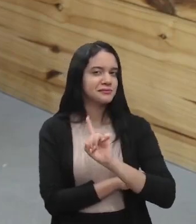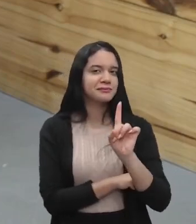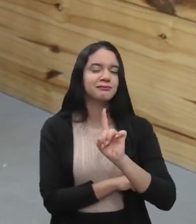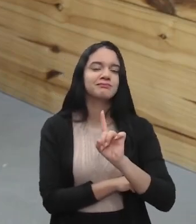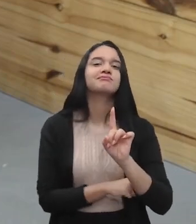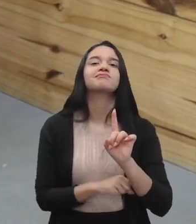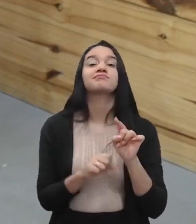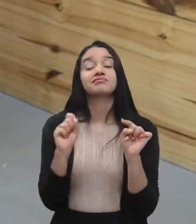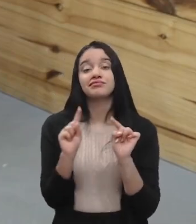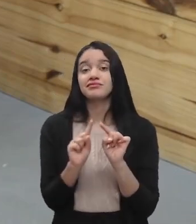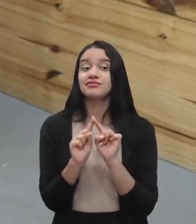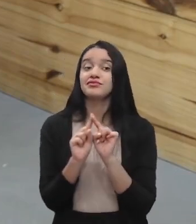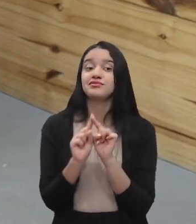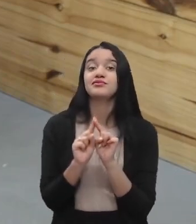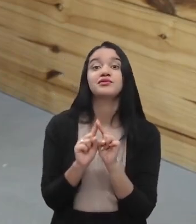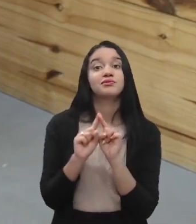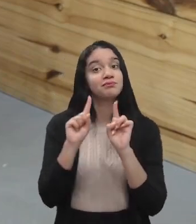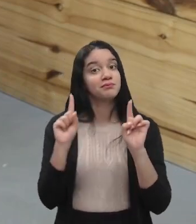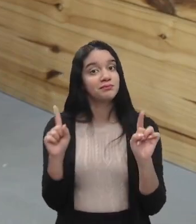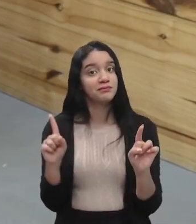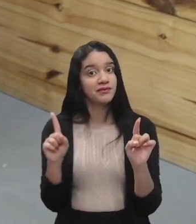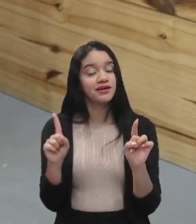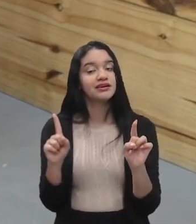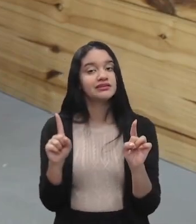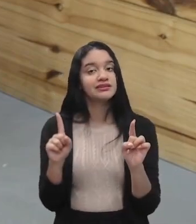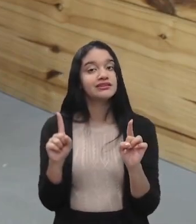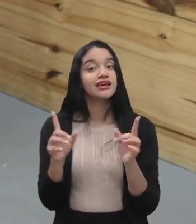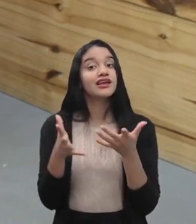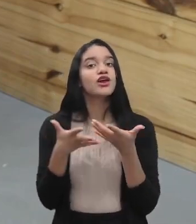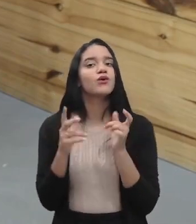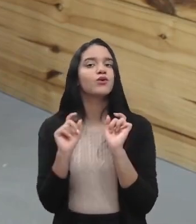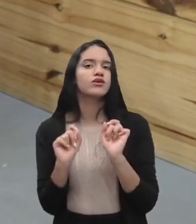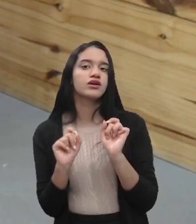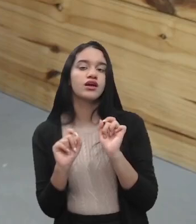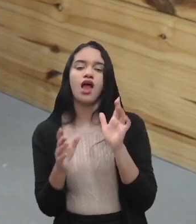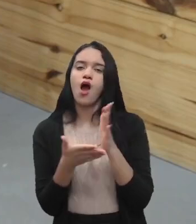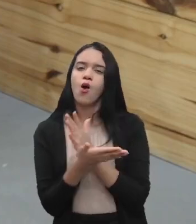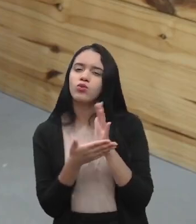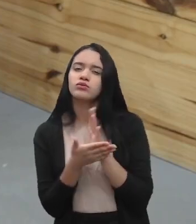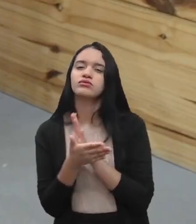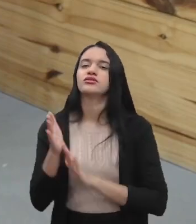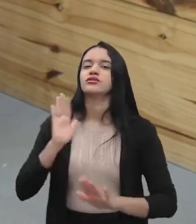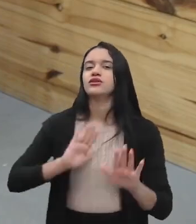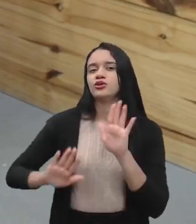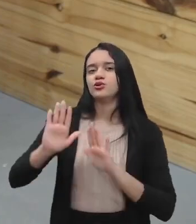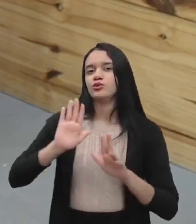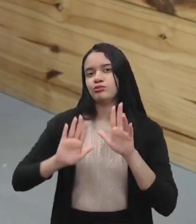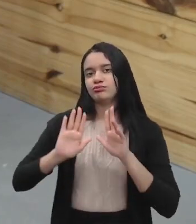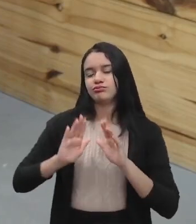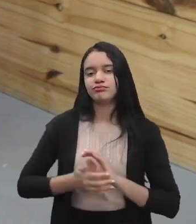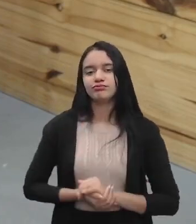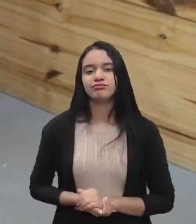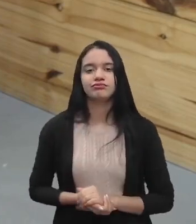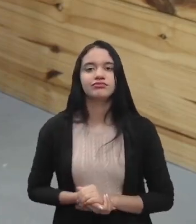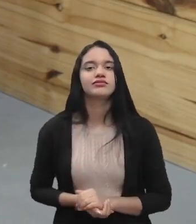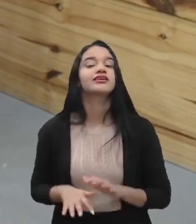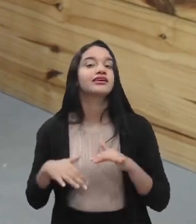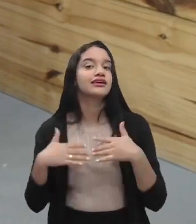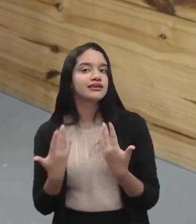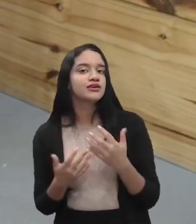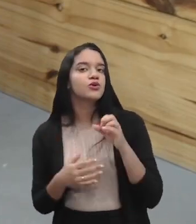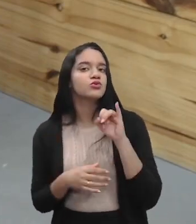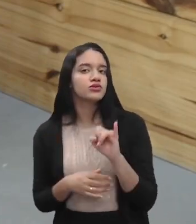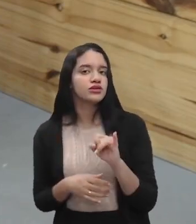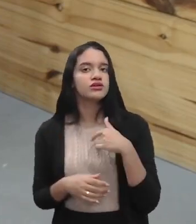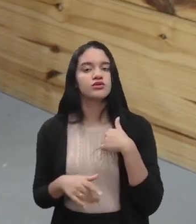também requer alguns cuidados pessoais. Então, se eu estiver